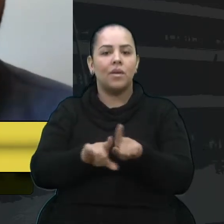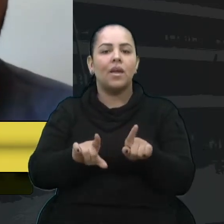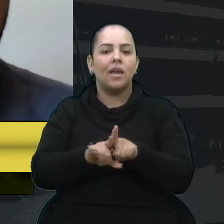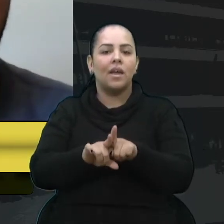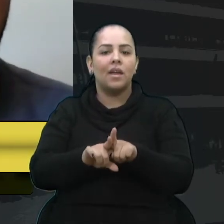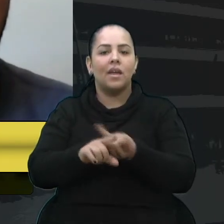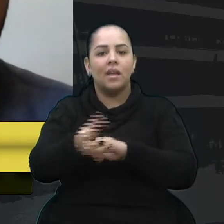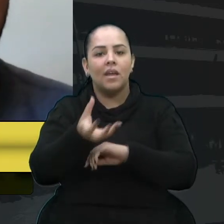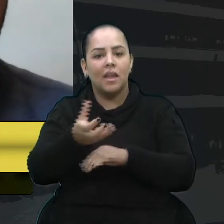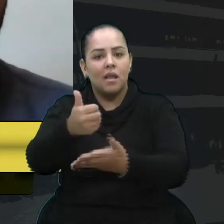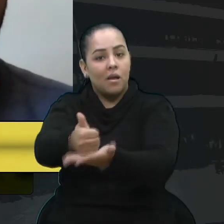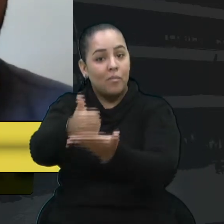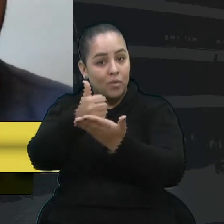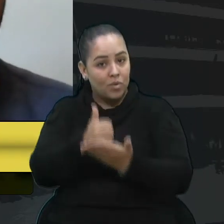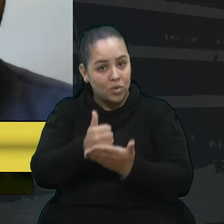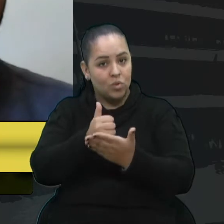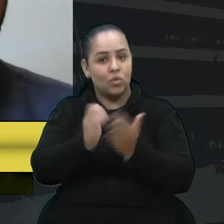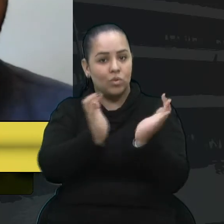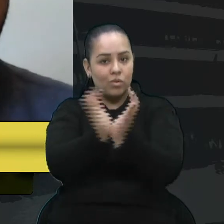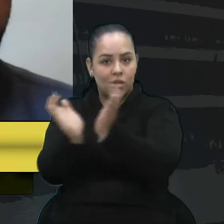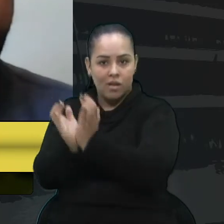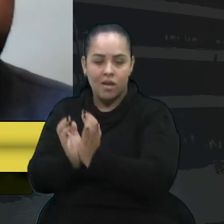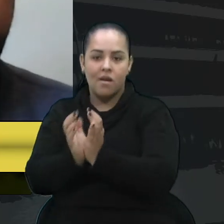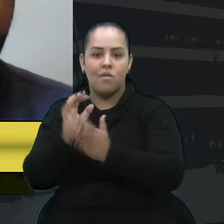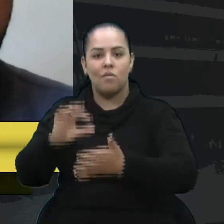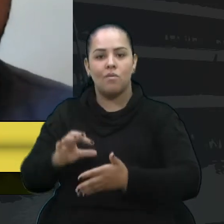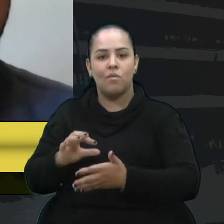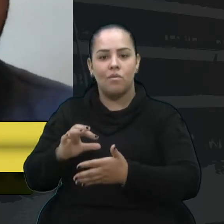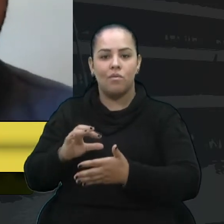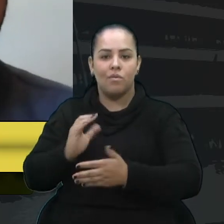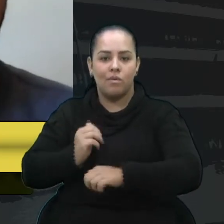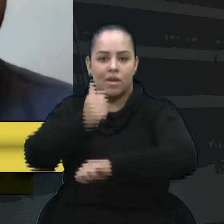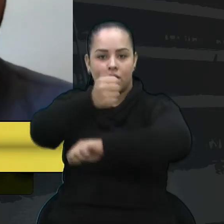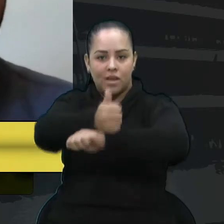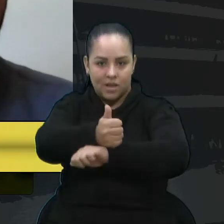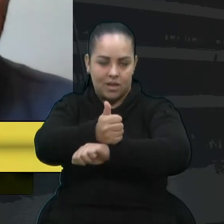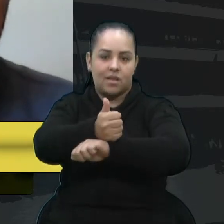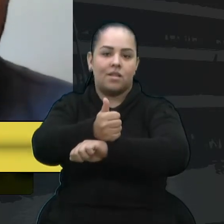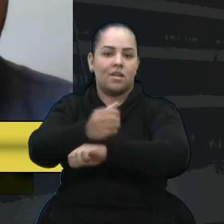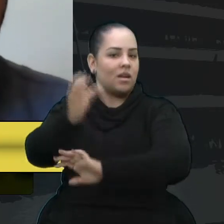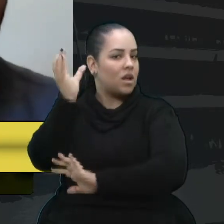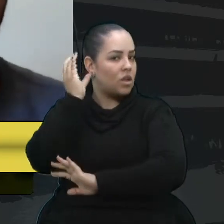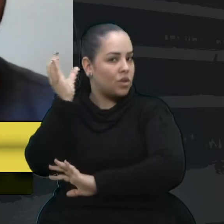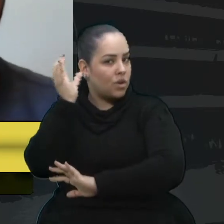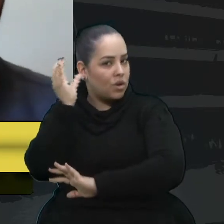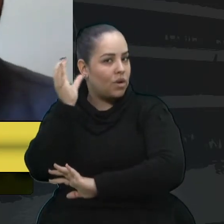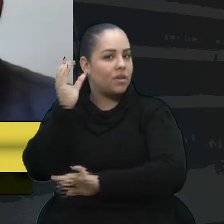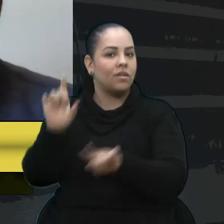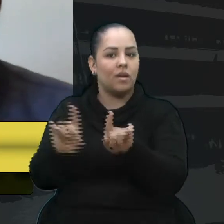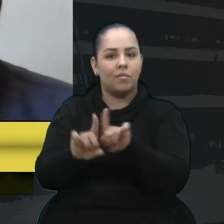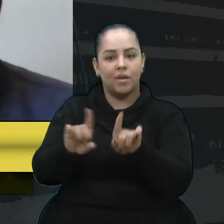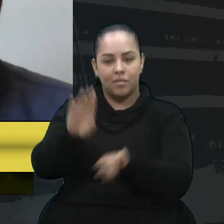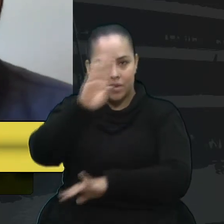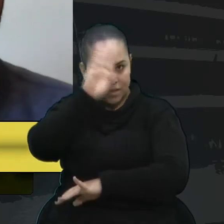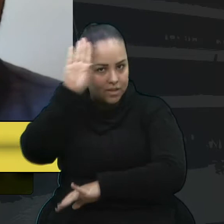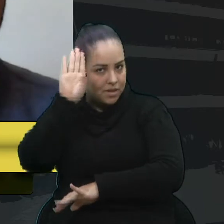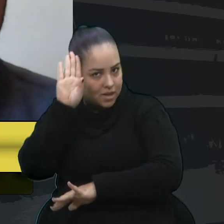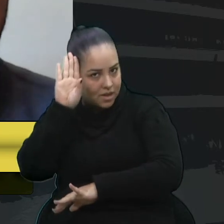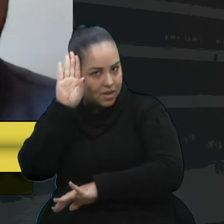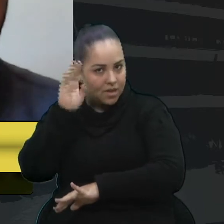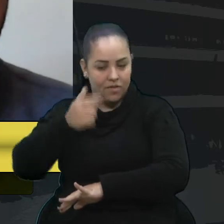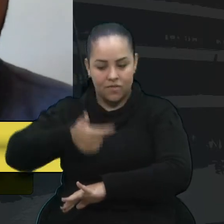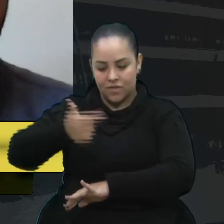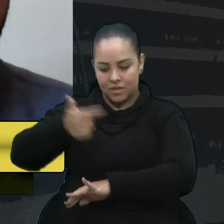do governo, vereador Cadore, vereador Preça, que são vice-líderes, que é vice-líder que possamos auxiliar também nesse